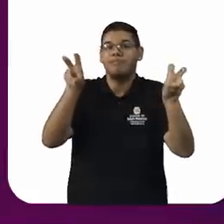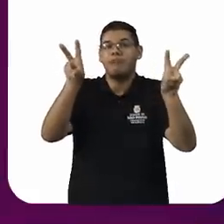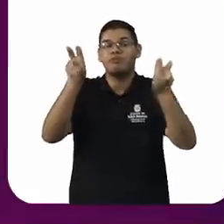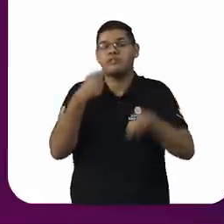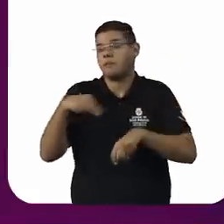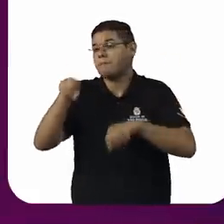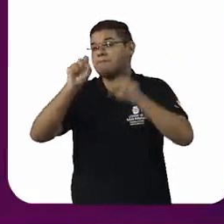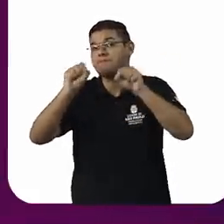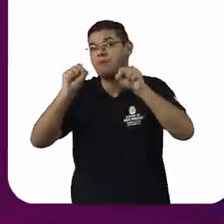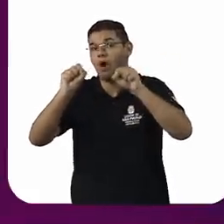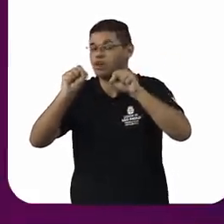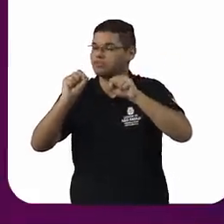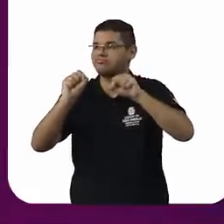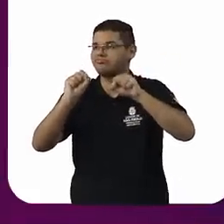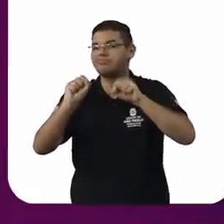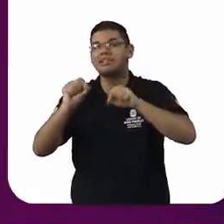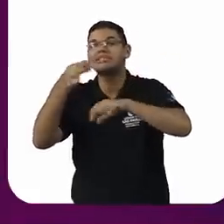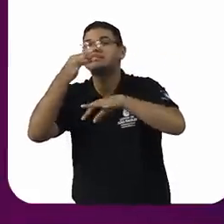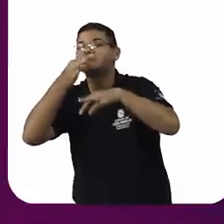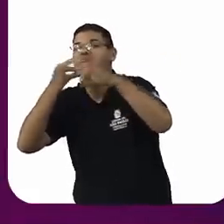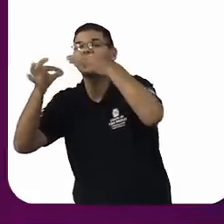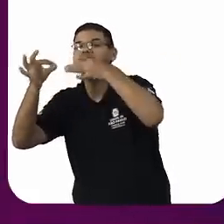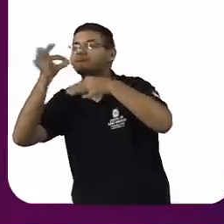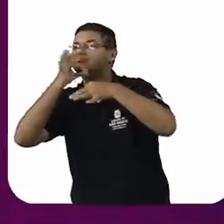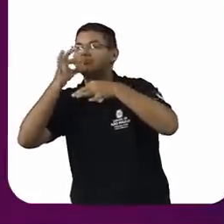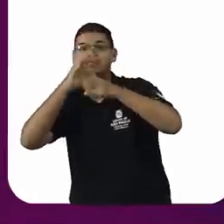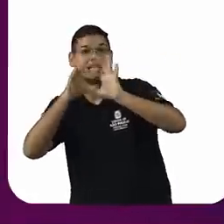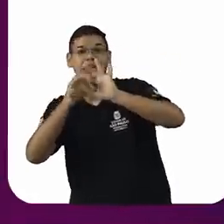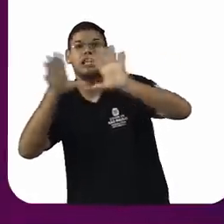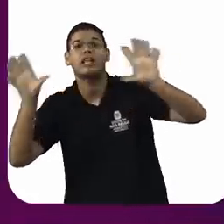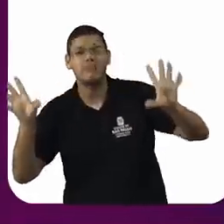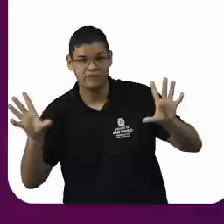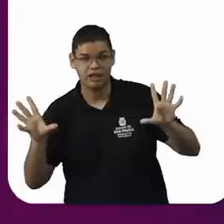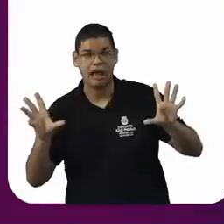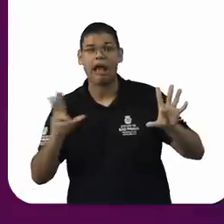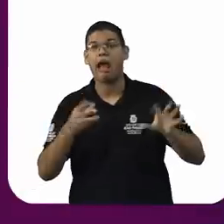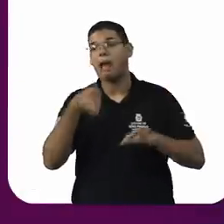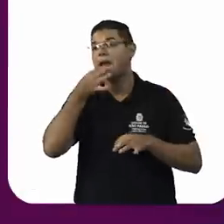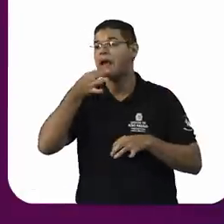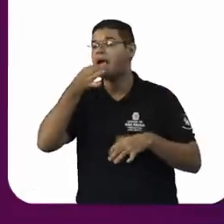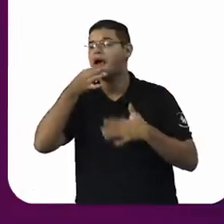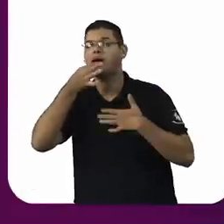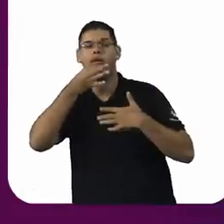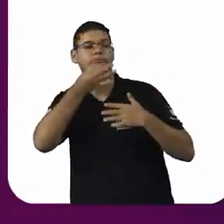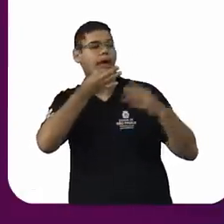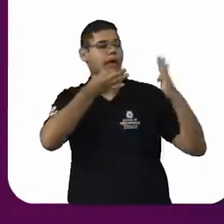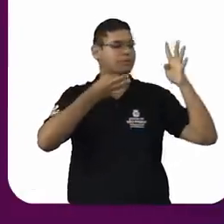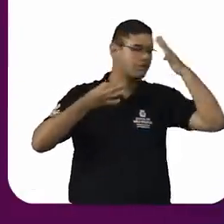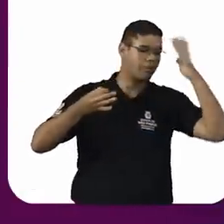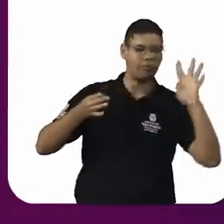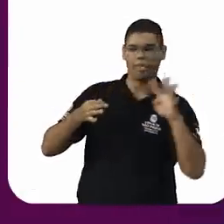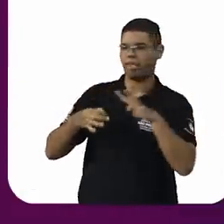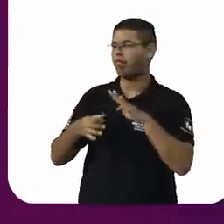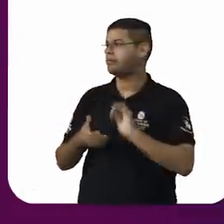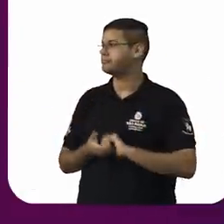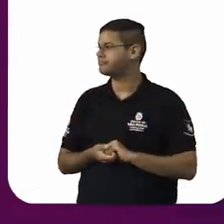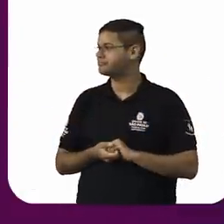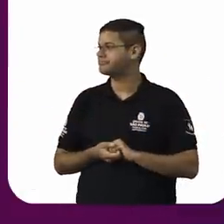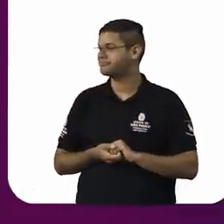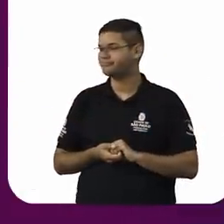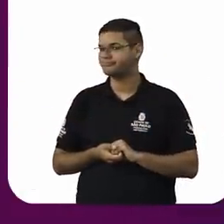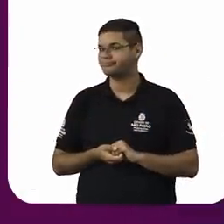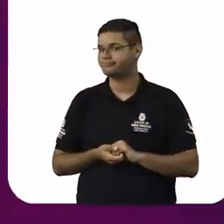expressar publicamente, sem ser importunada, sem ser execrada, você não pode falar em